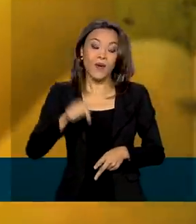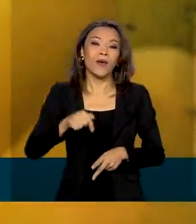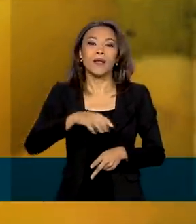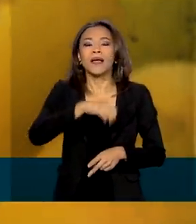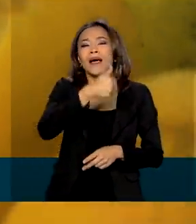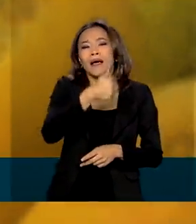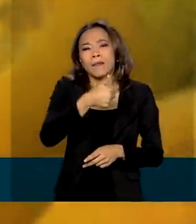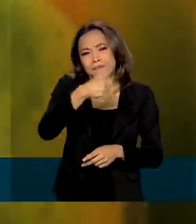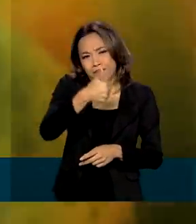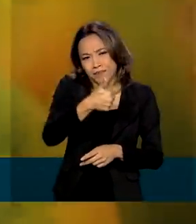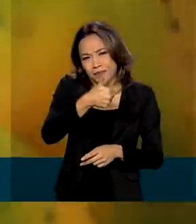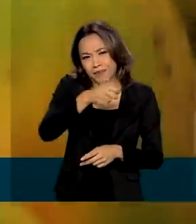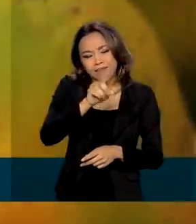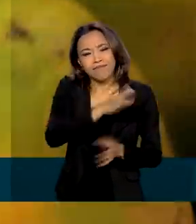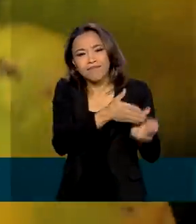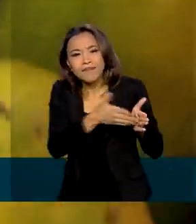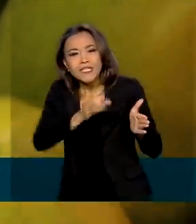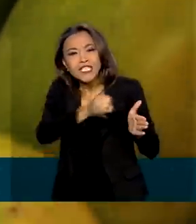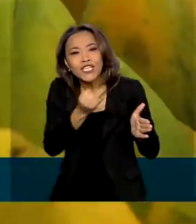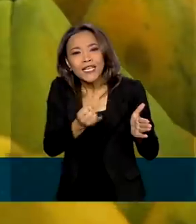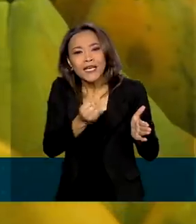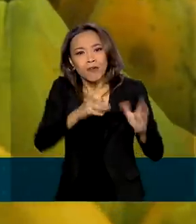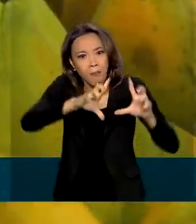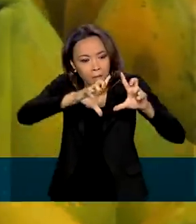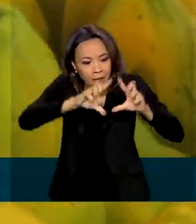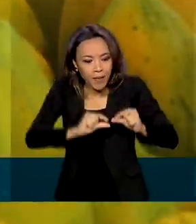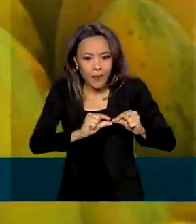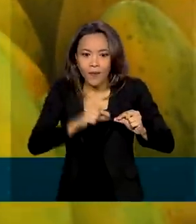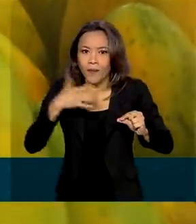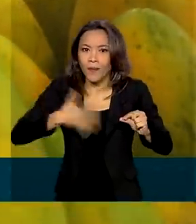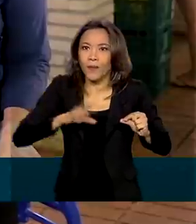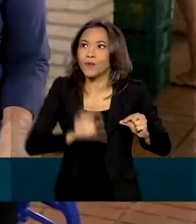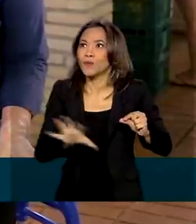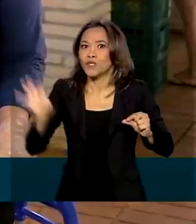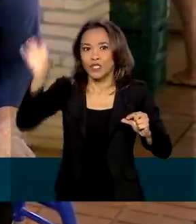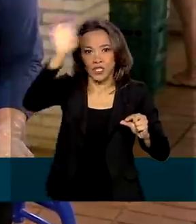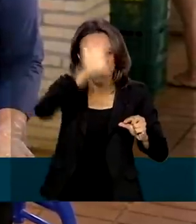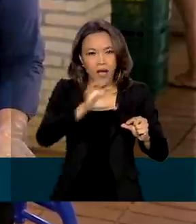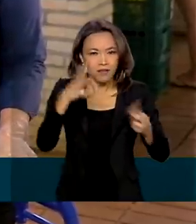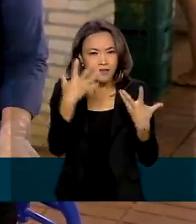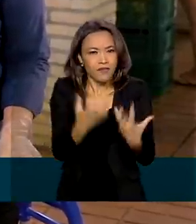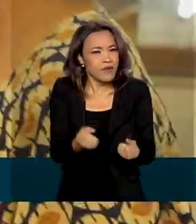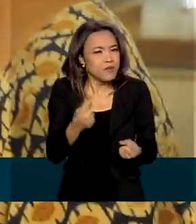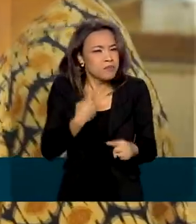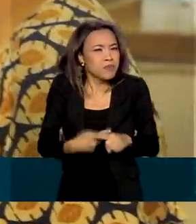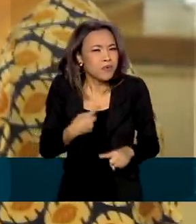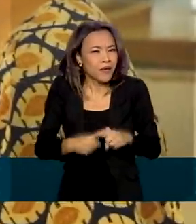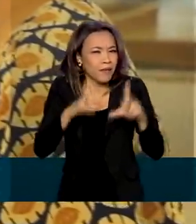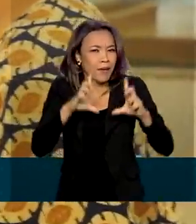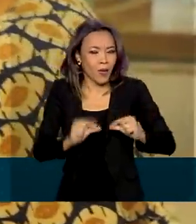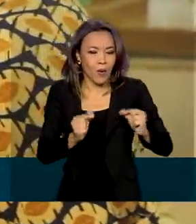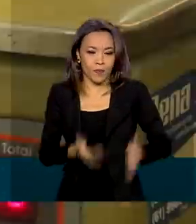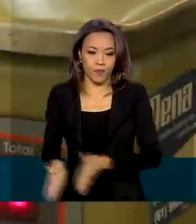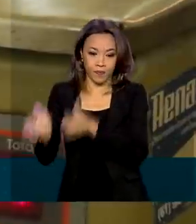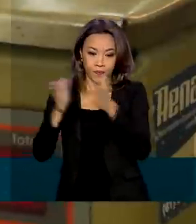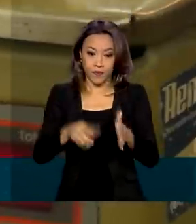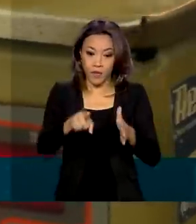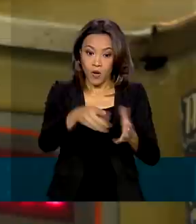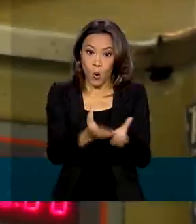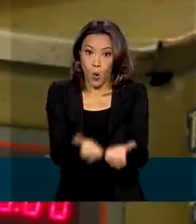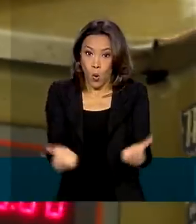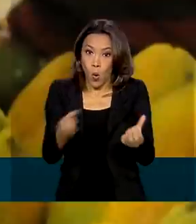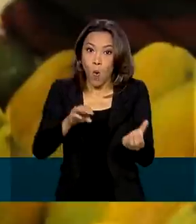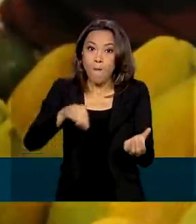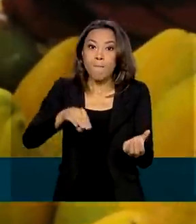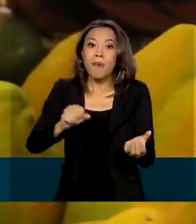de janeiro, ele apresentou baixa no preço em todos os estados. Vamos entender o motivo? O mamão sofreu redução no